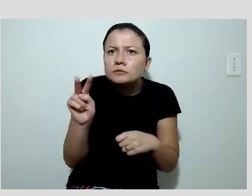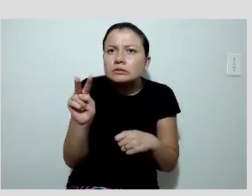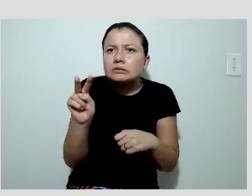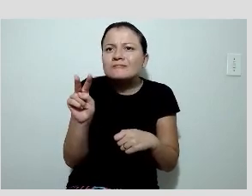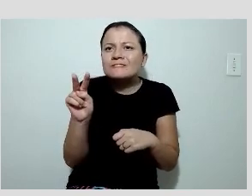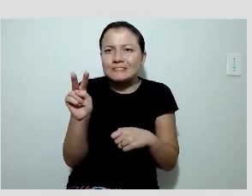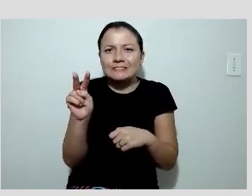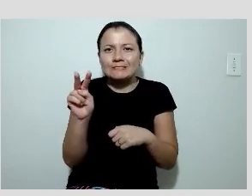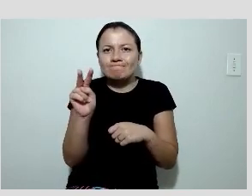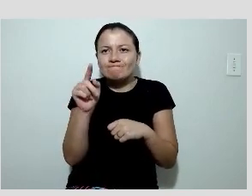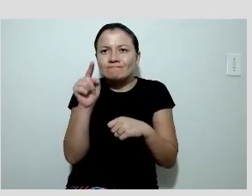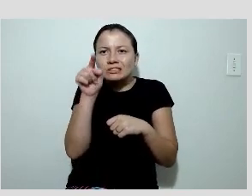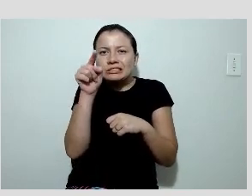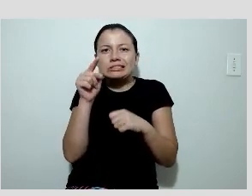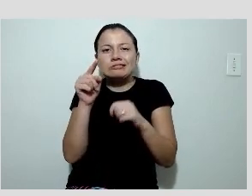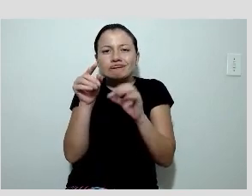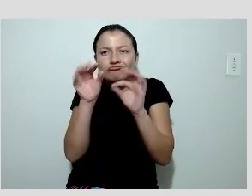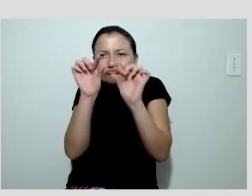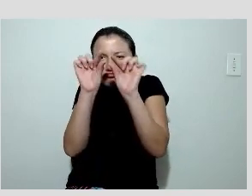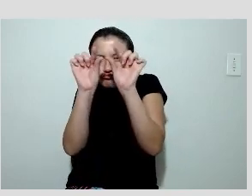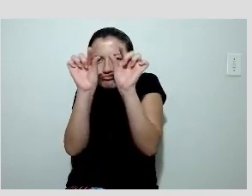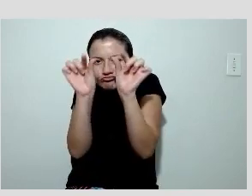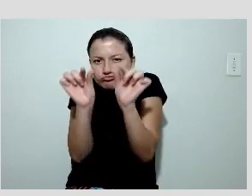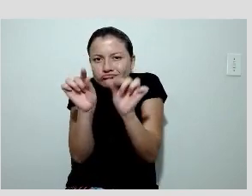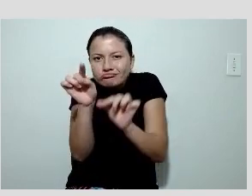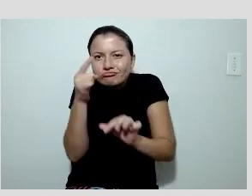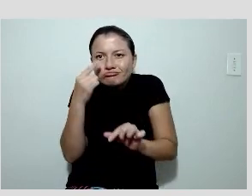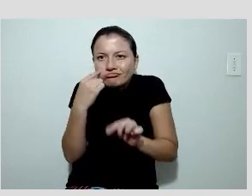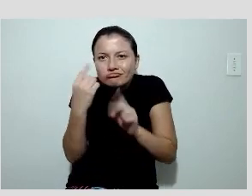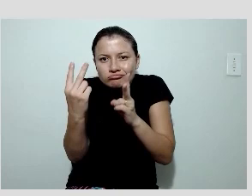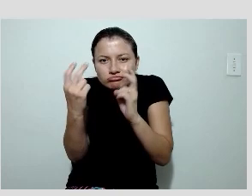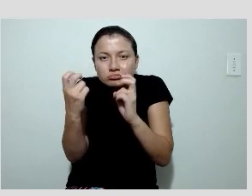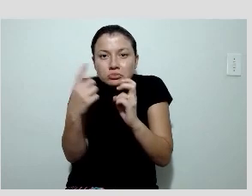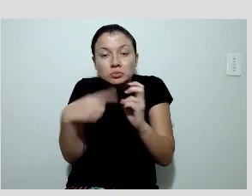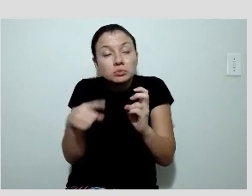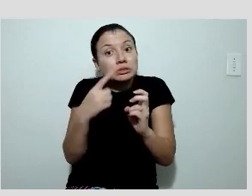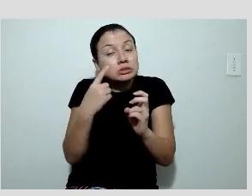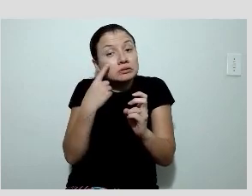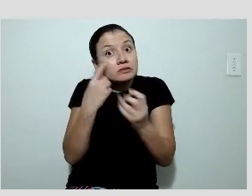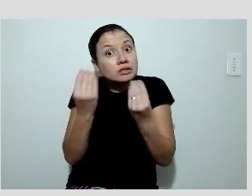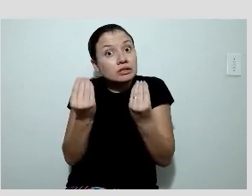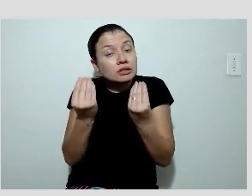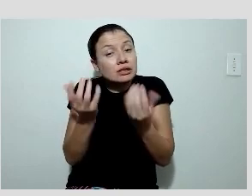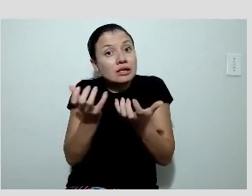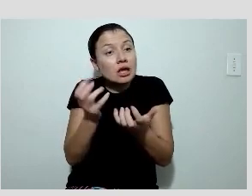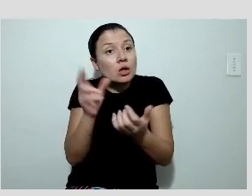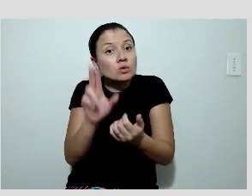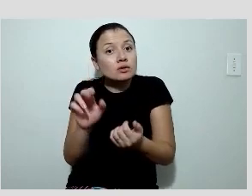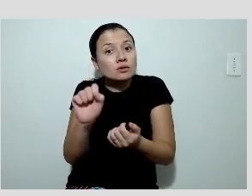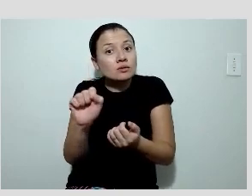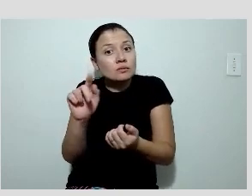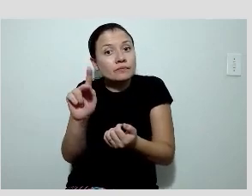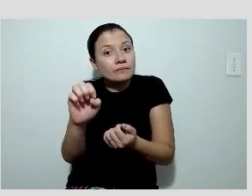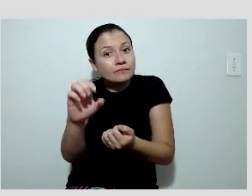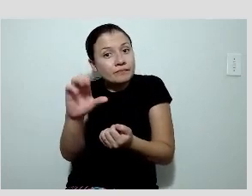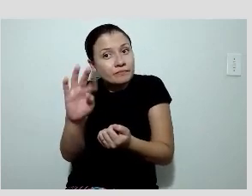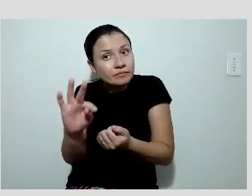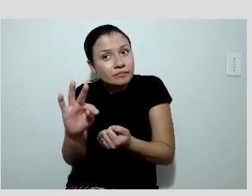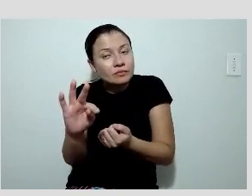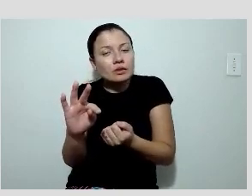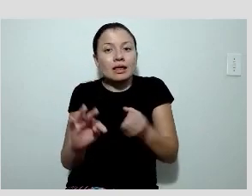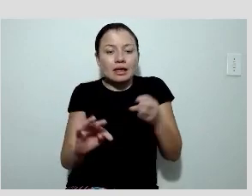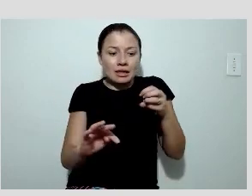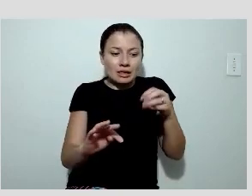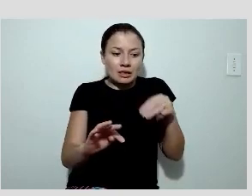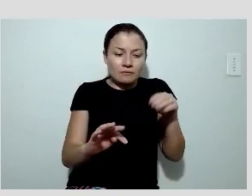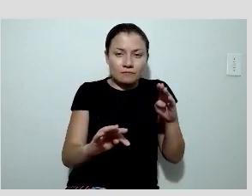A gente está agora para começar o uso do SPECT com duplo isótopo. A gente vai poder injetar o MBG,